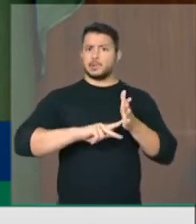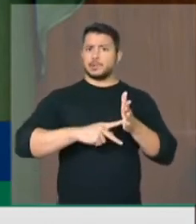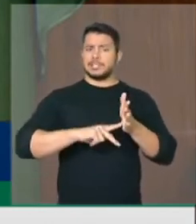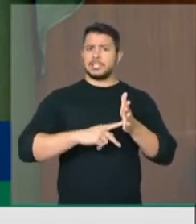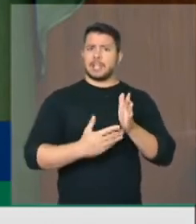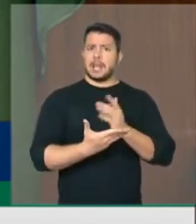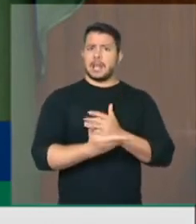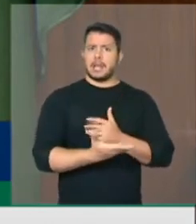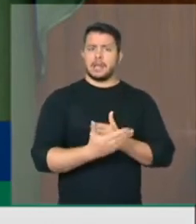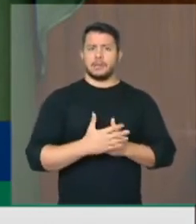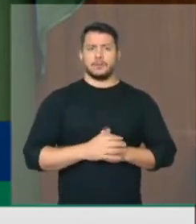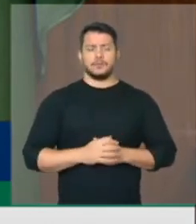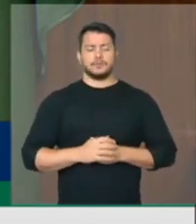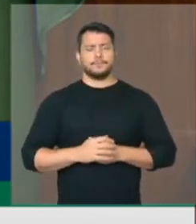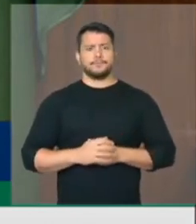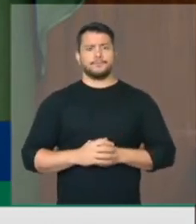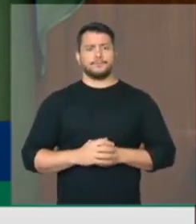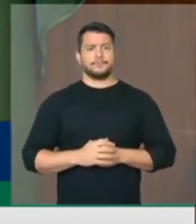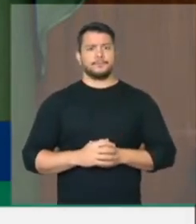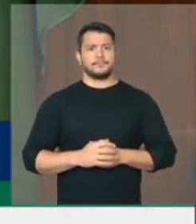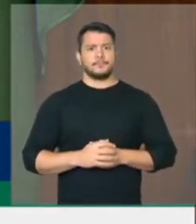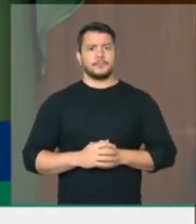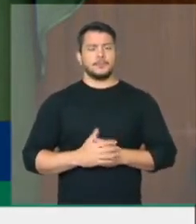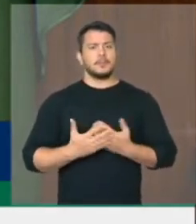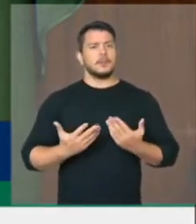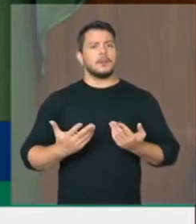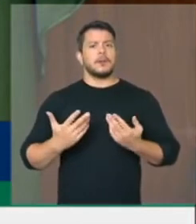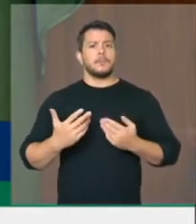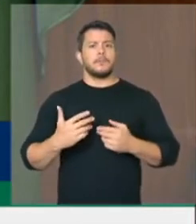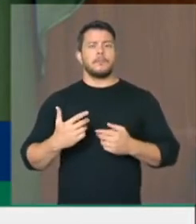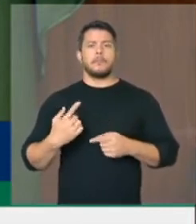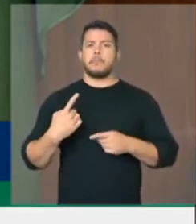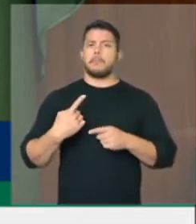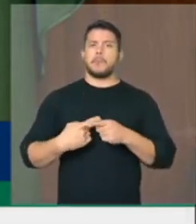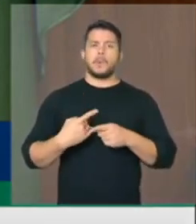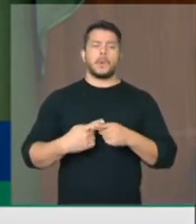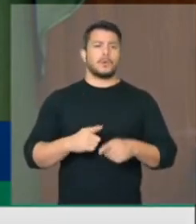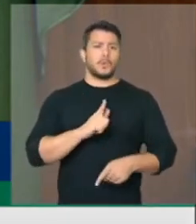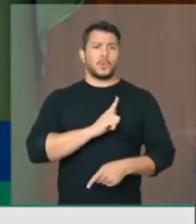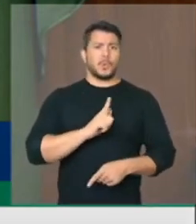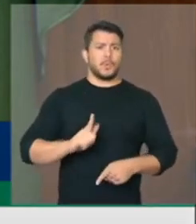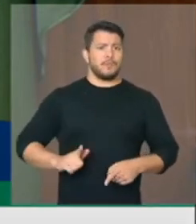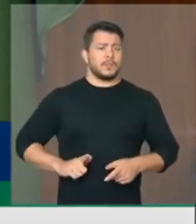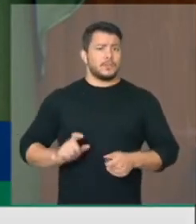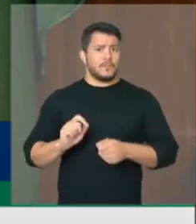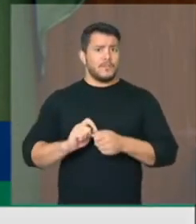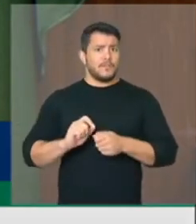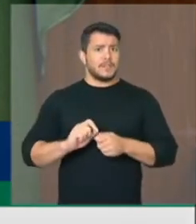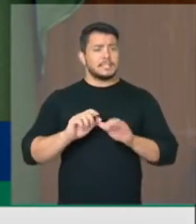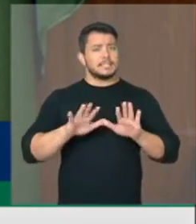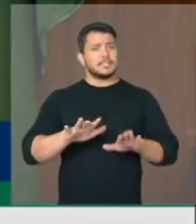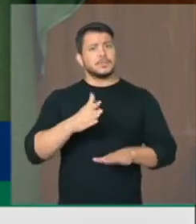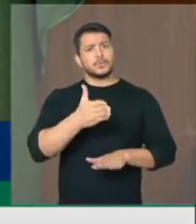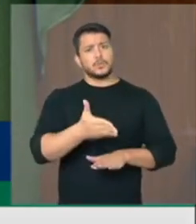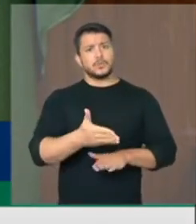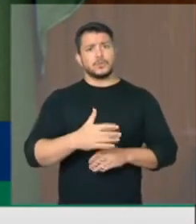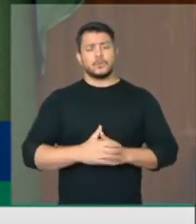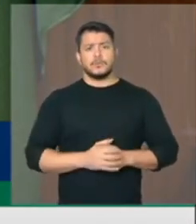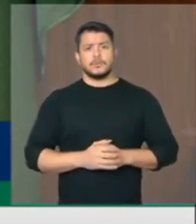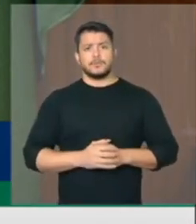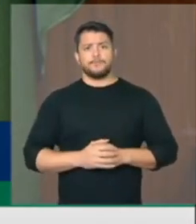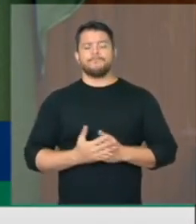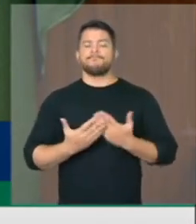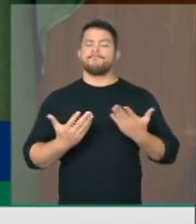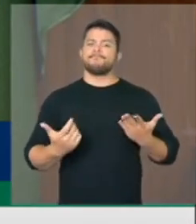compreensível por que um governador do Estado faz uma coisa dessas. Então, nós gostaríamos aqui de